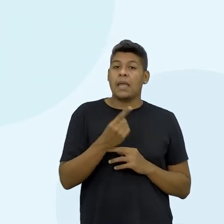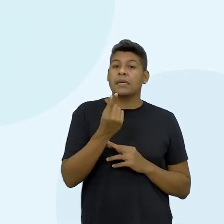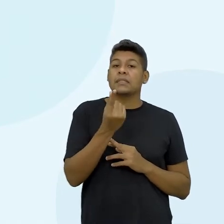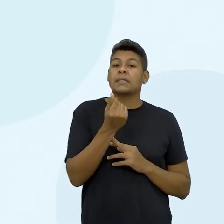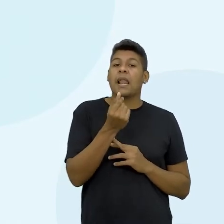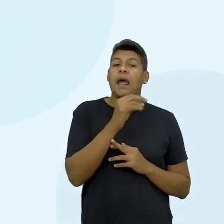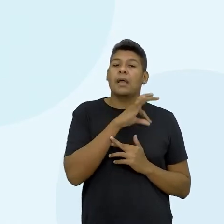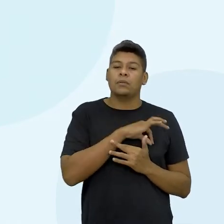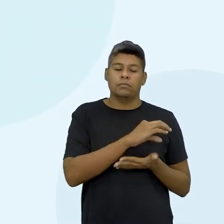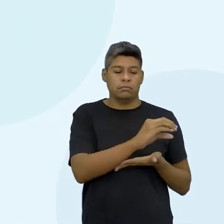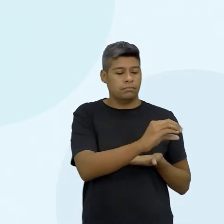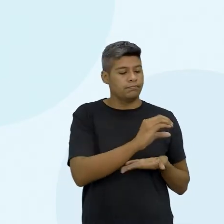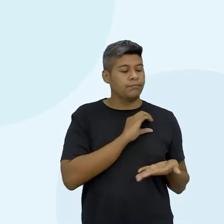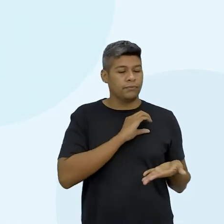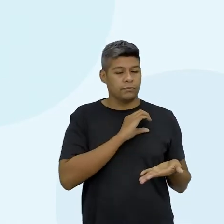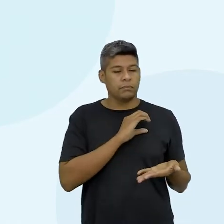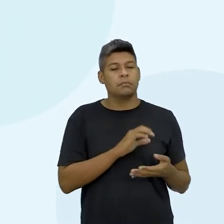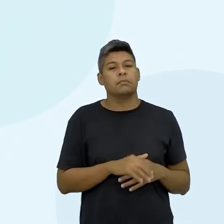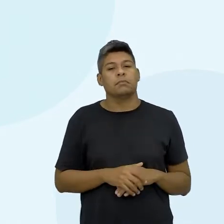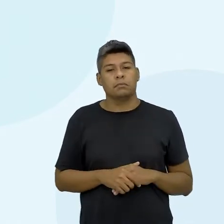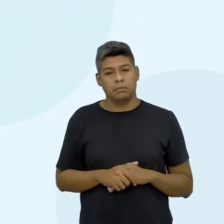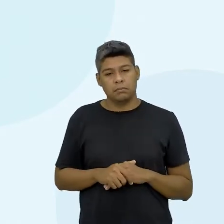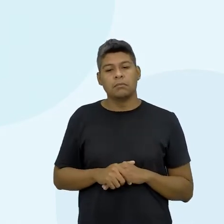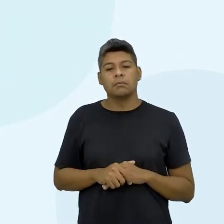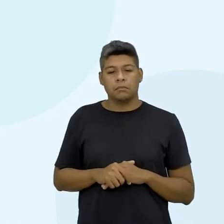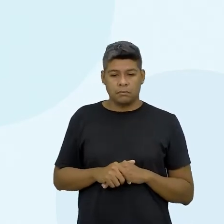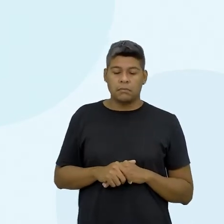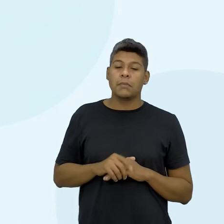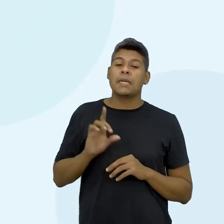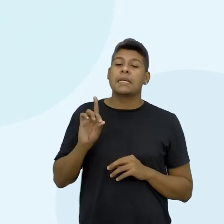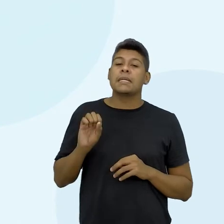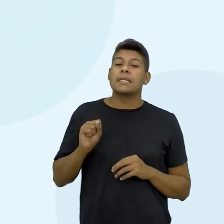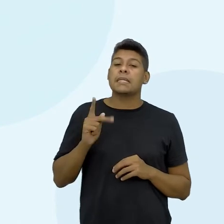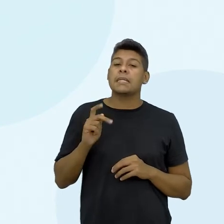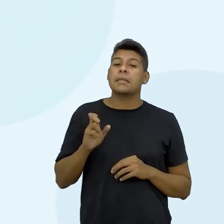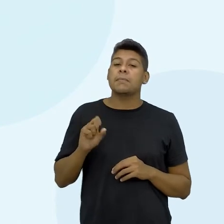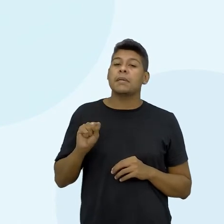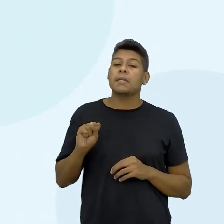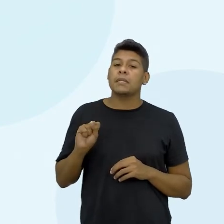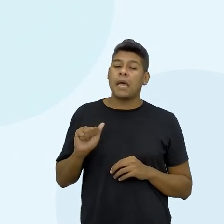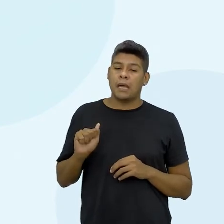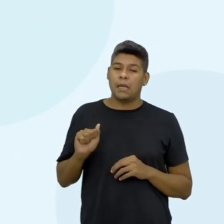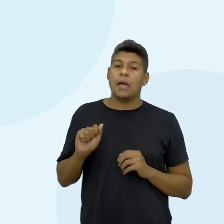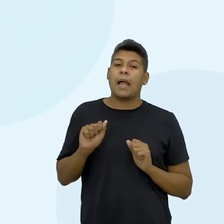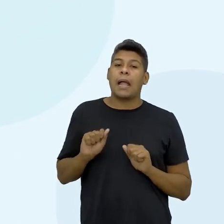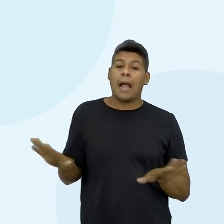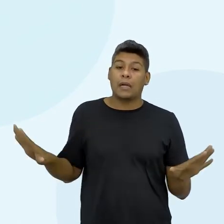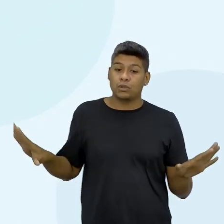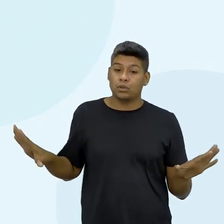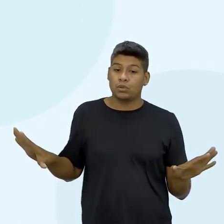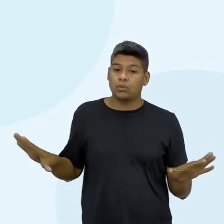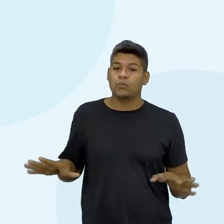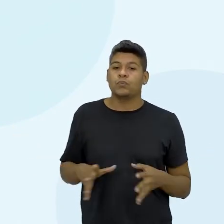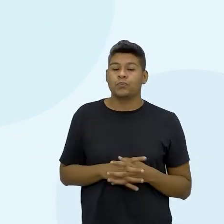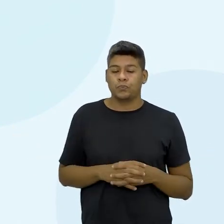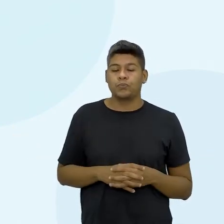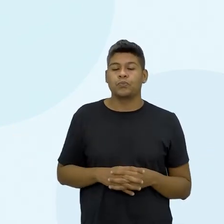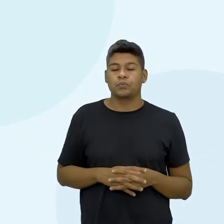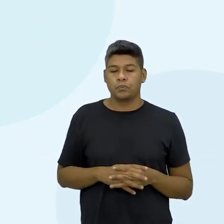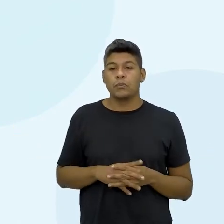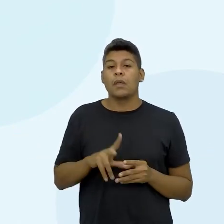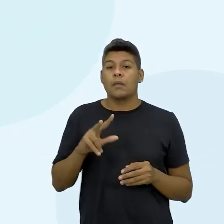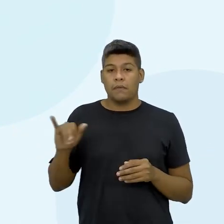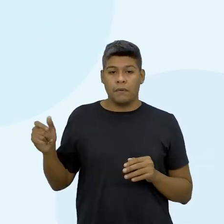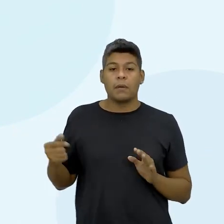ganho e aqui quanto eu gasto. Então, eu vou colocar aí um probleminha para vocês